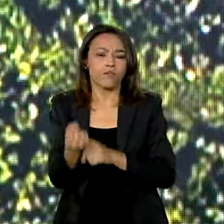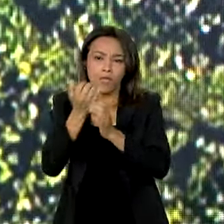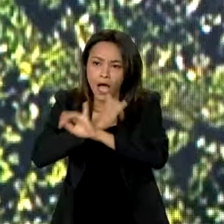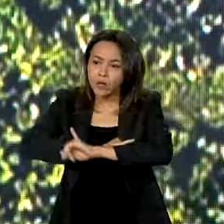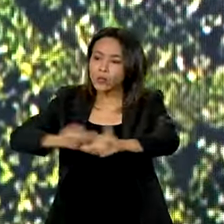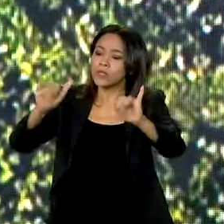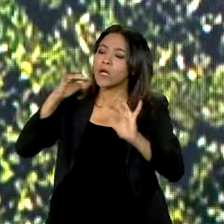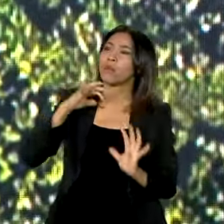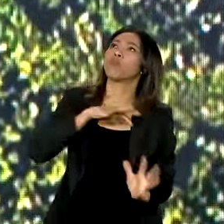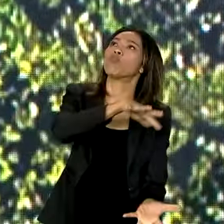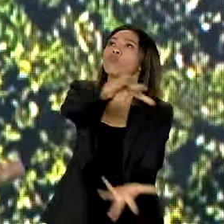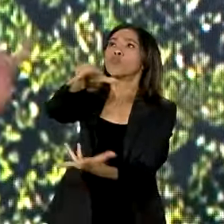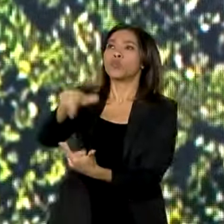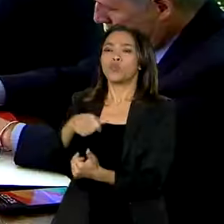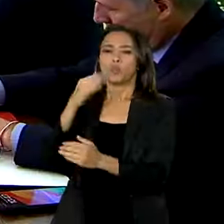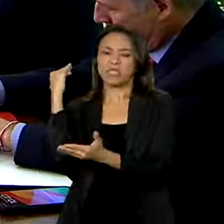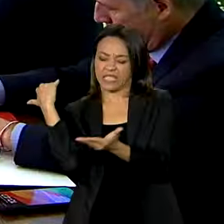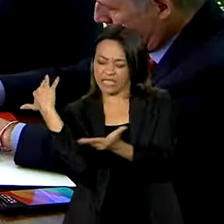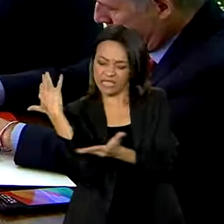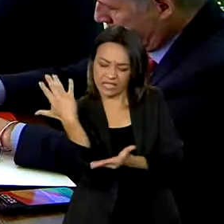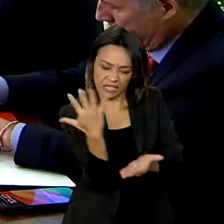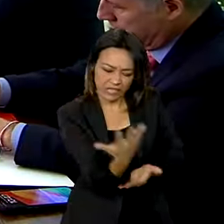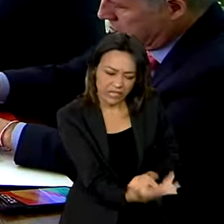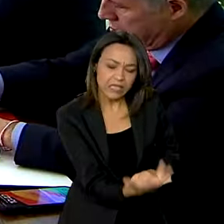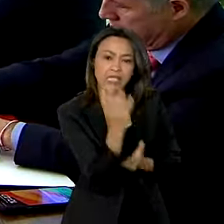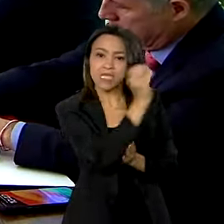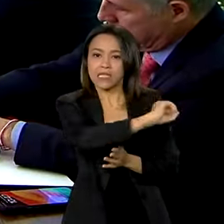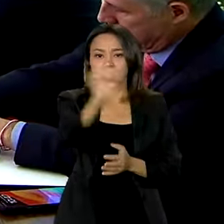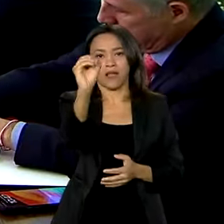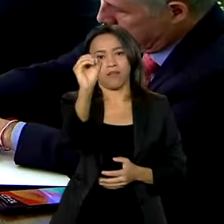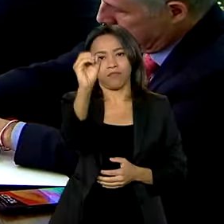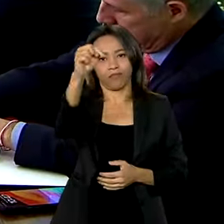mundo desmatamento zero nesse país.